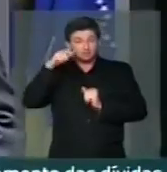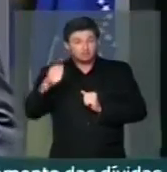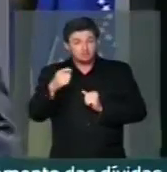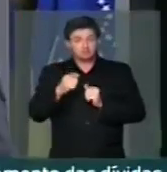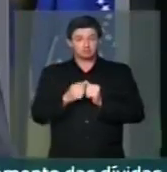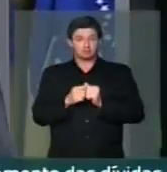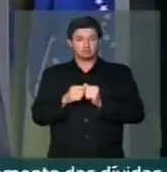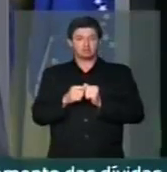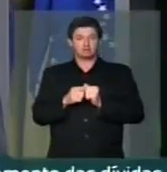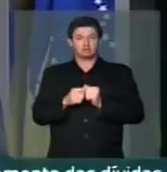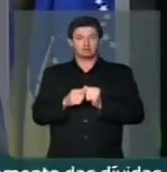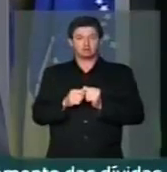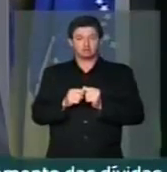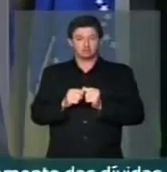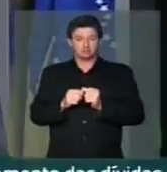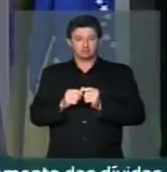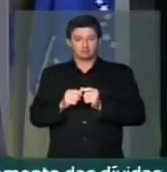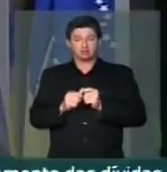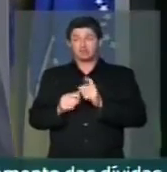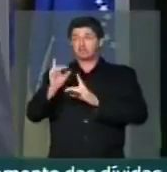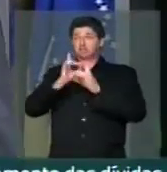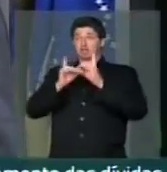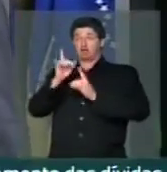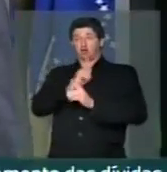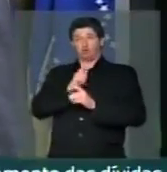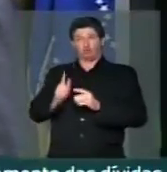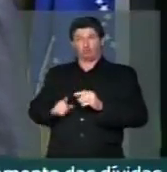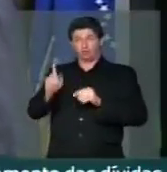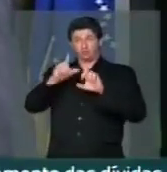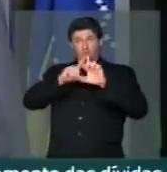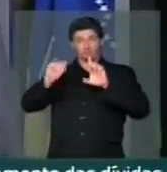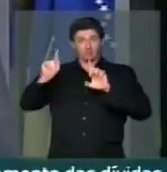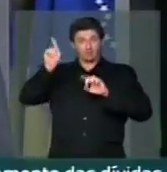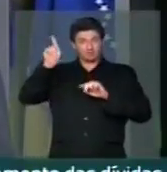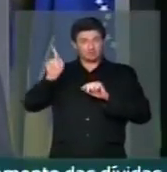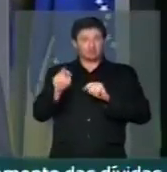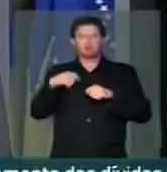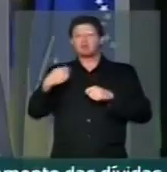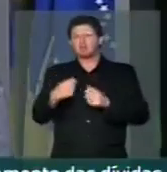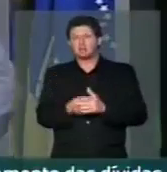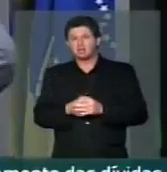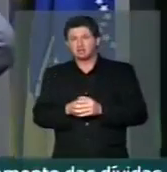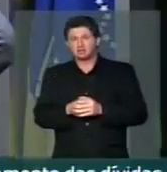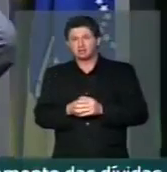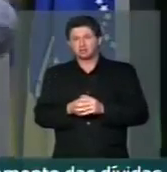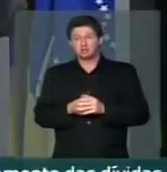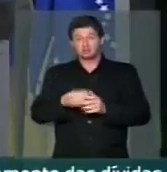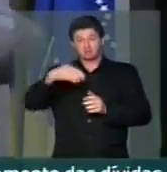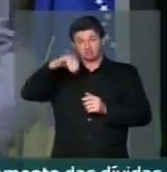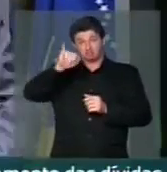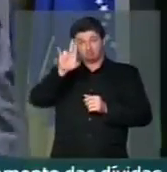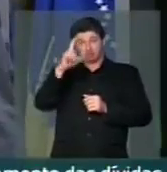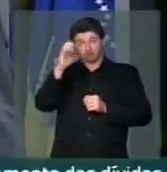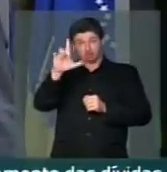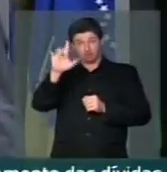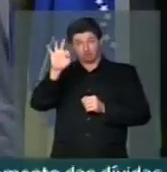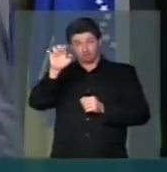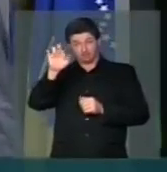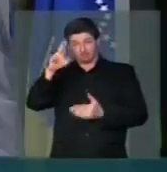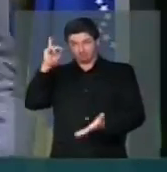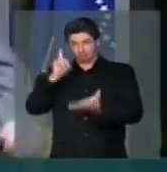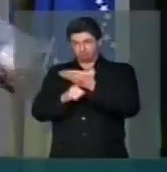dialoga com a bancada do governo no Palácio do Planalto? Quando o Michel teme a seta,